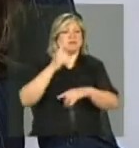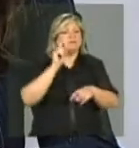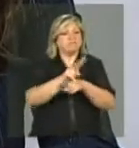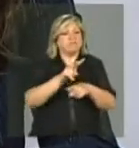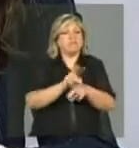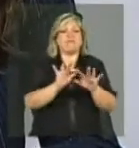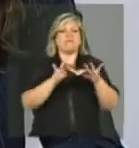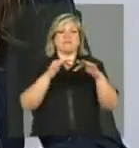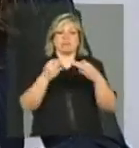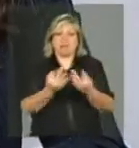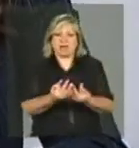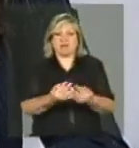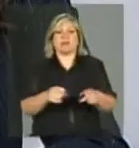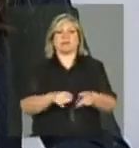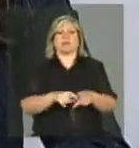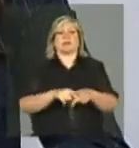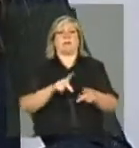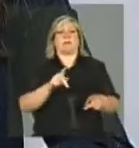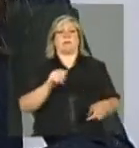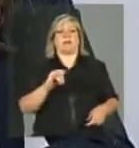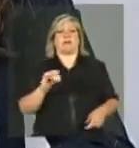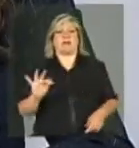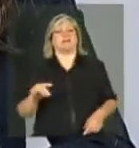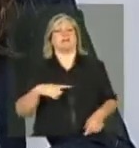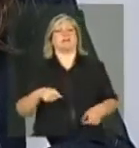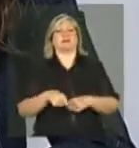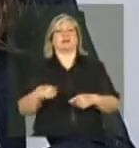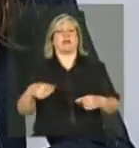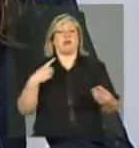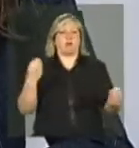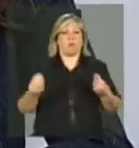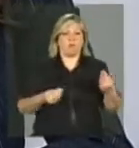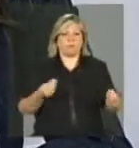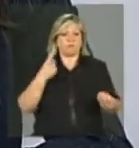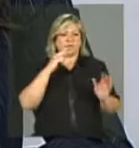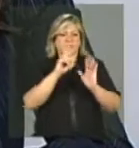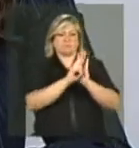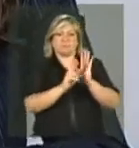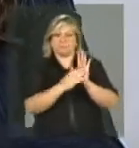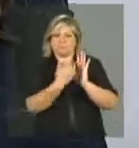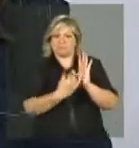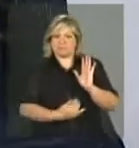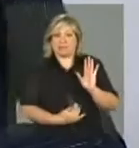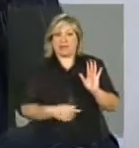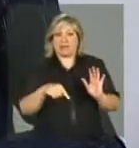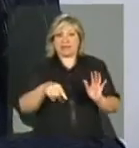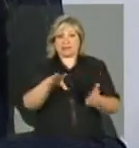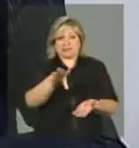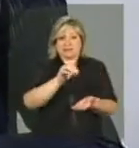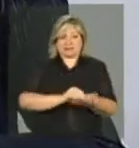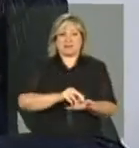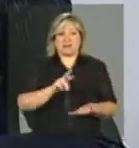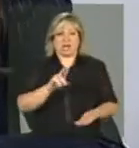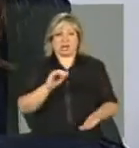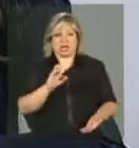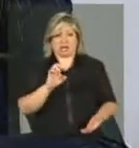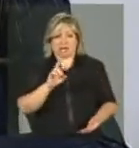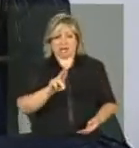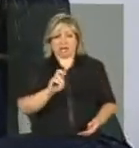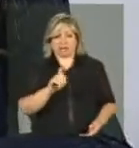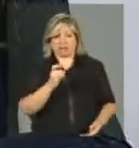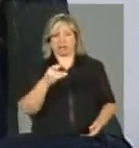mesmo um atendimento do PAIF, o registro no SICOM, que o Sistema de Condicionalidades. Então, esse registro, se o CRAS não fizer